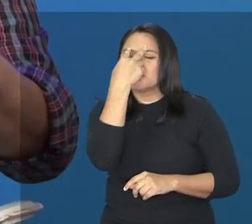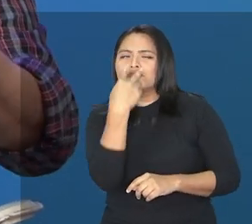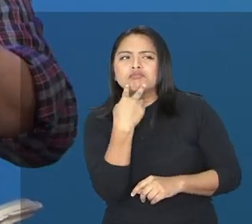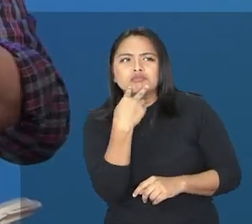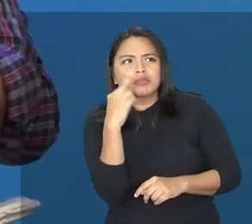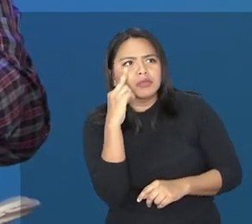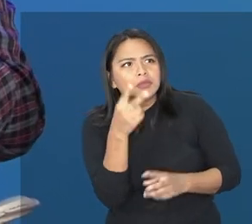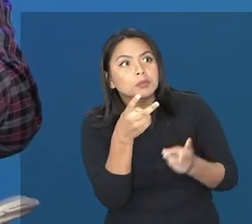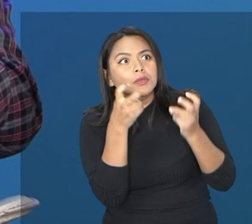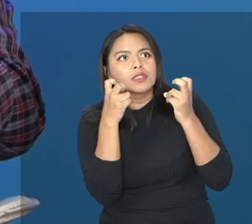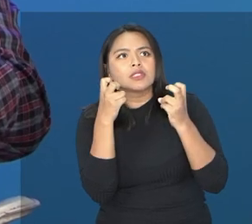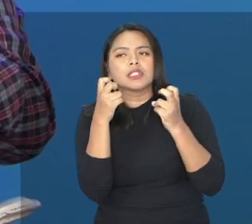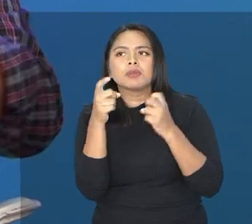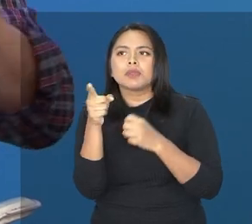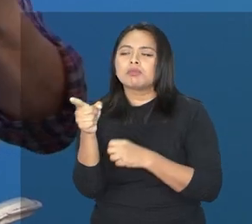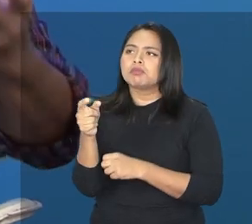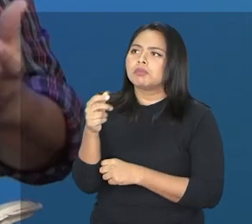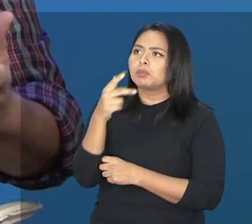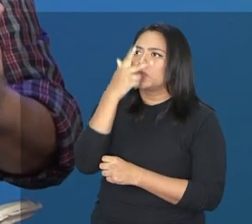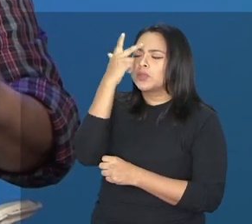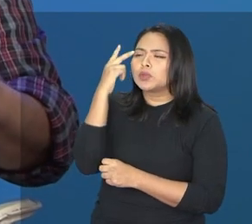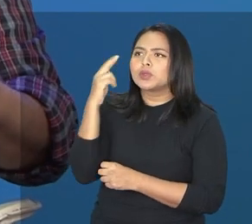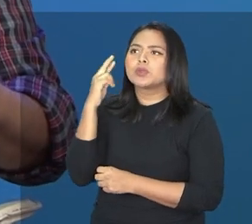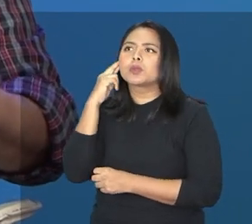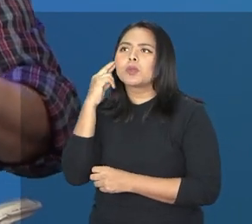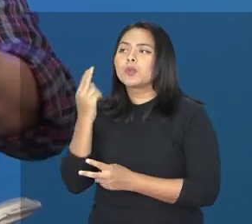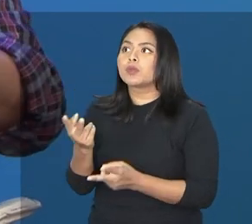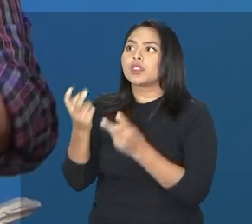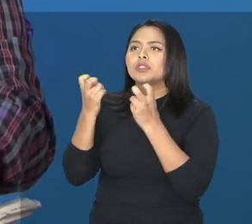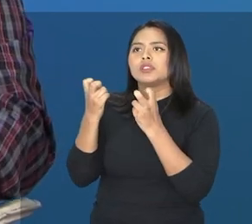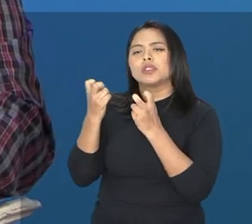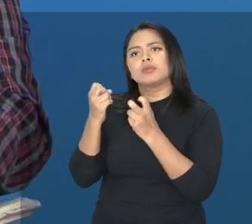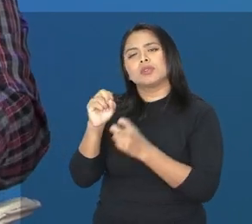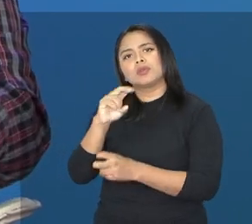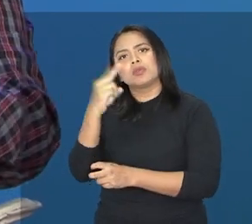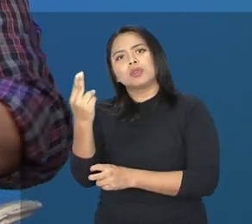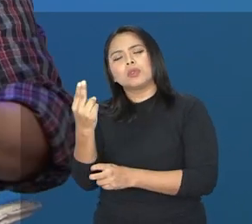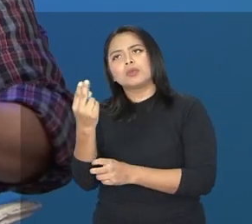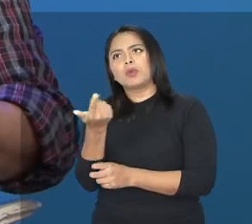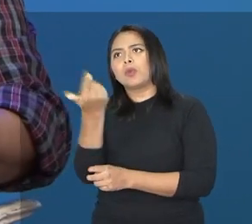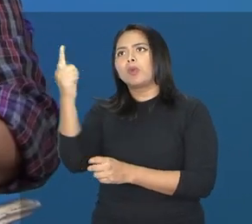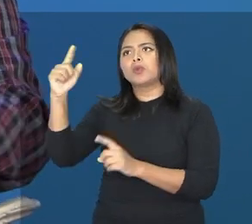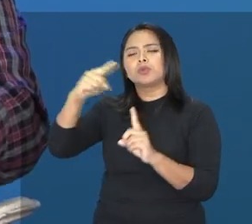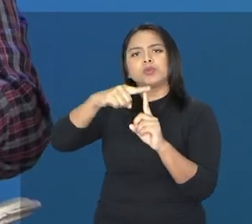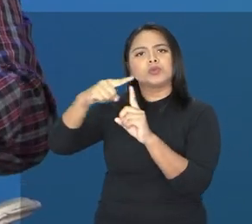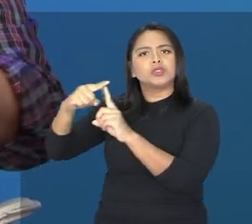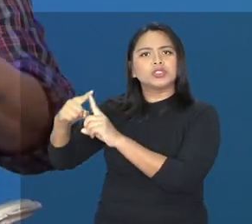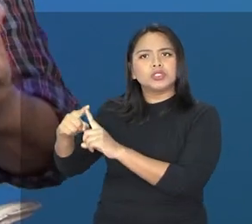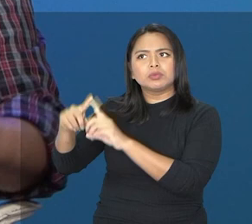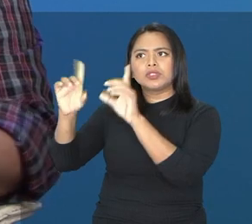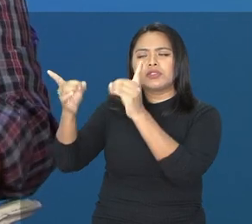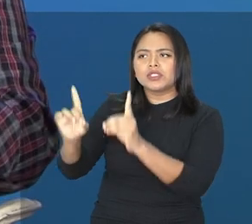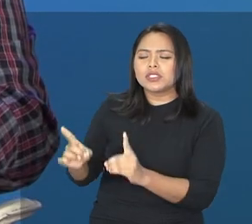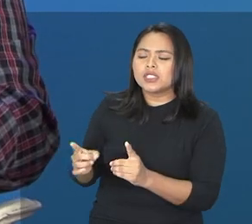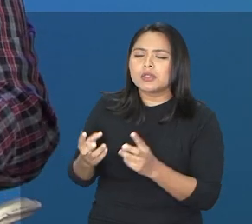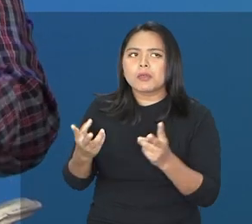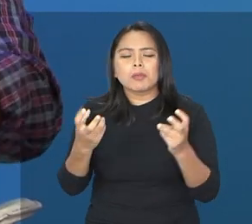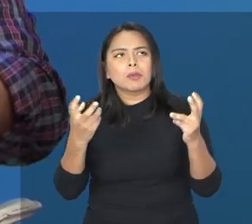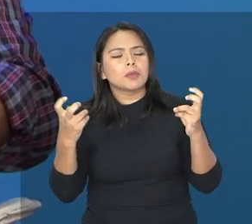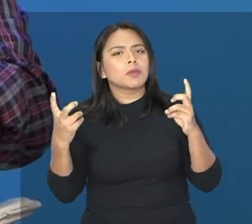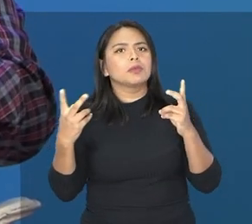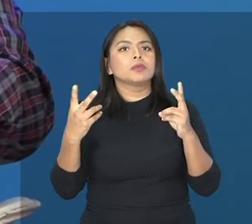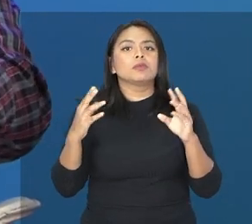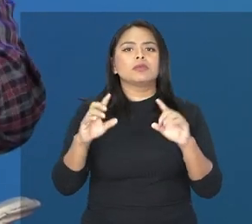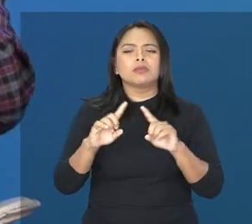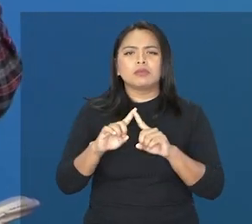pessoa que tem a surdez, não vai demorar e você vai perceber. Uma pessoa com deficiência, outras deficiências ou múltiplas deficiências,